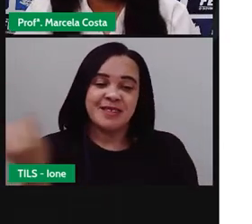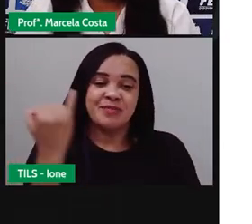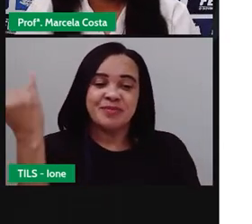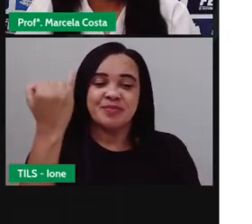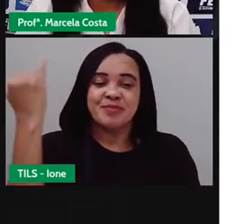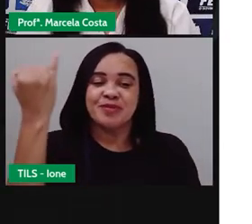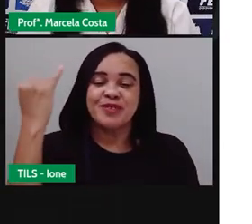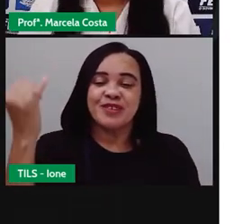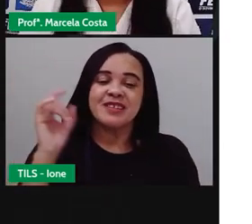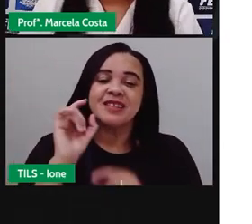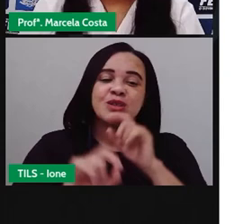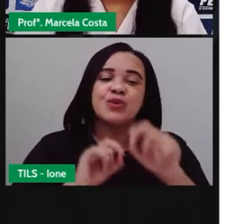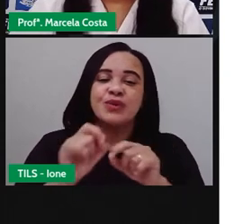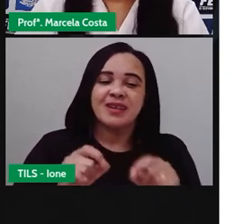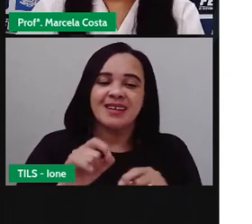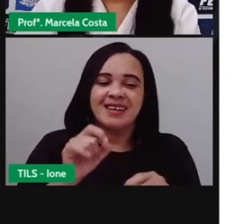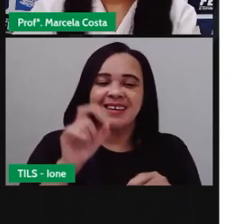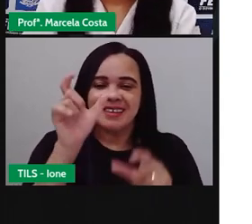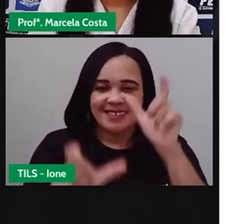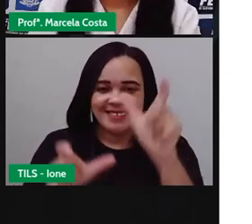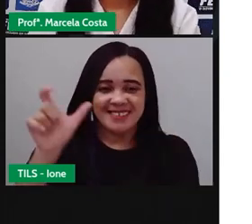diferente um do outro tá bom?